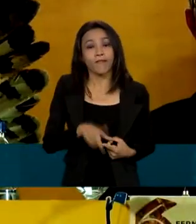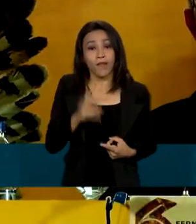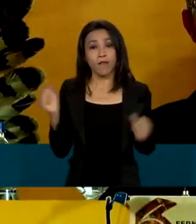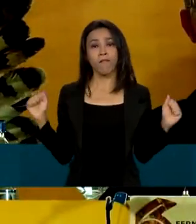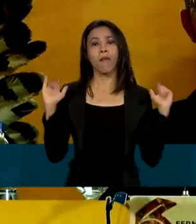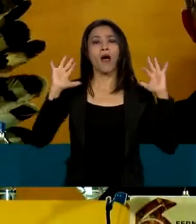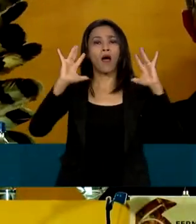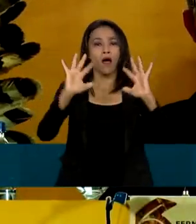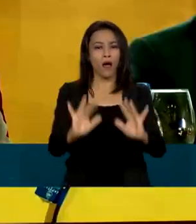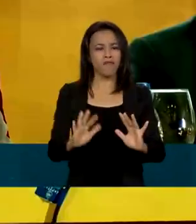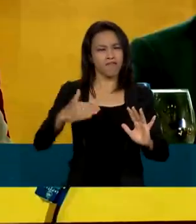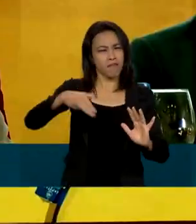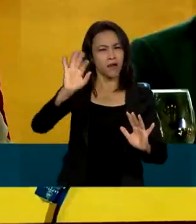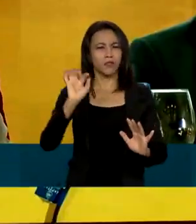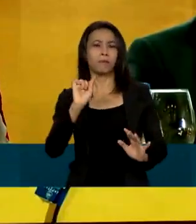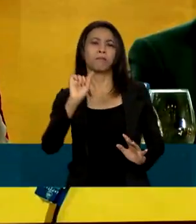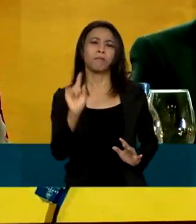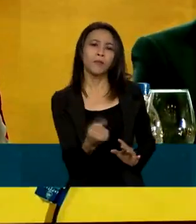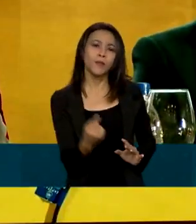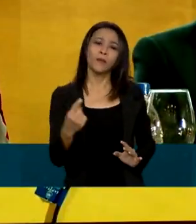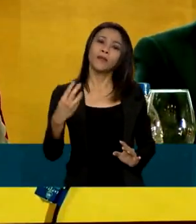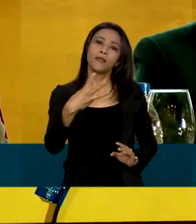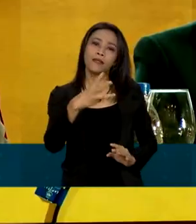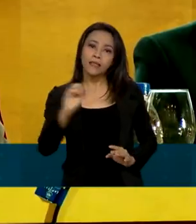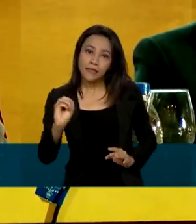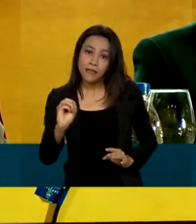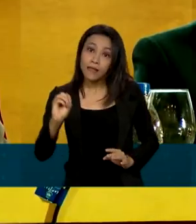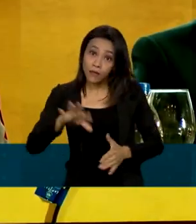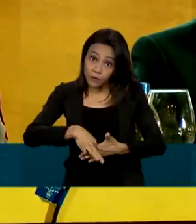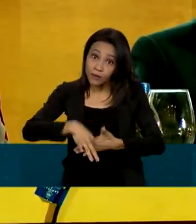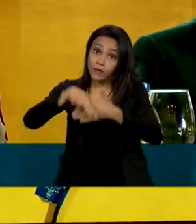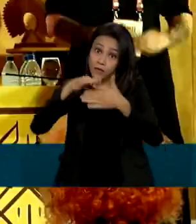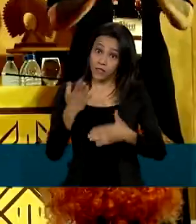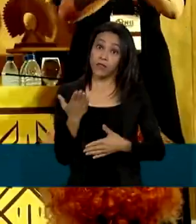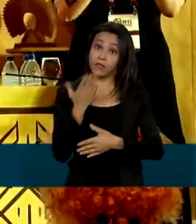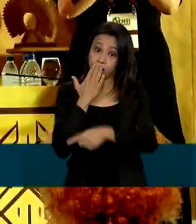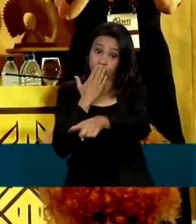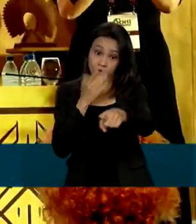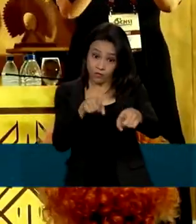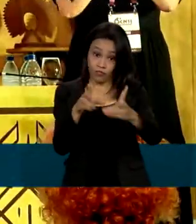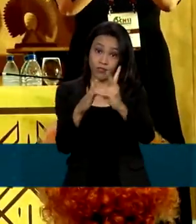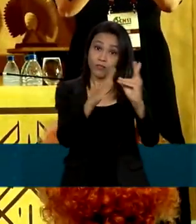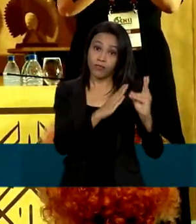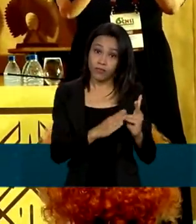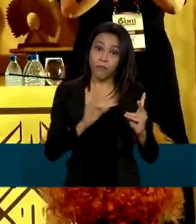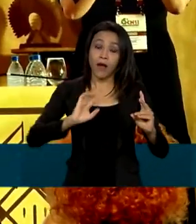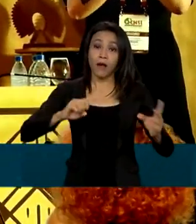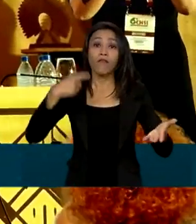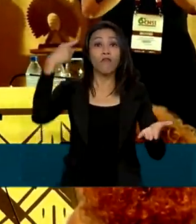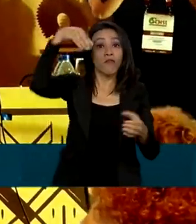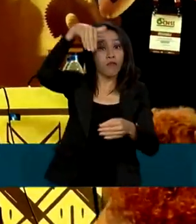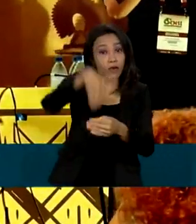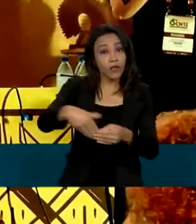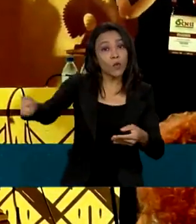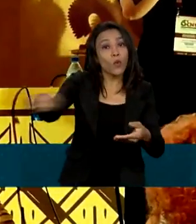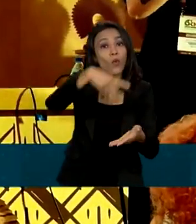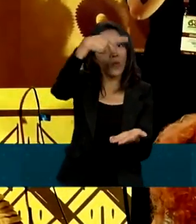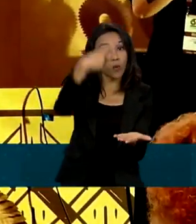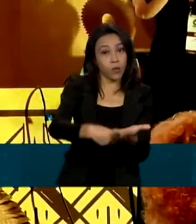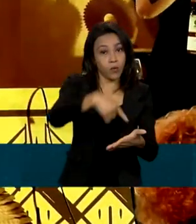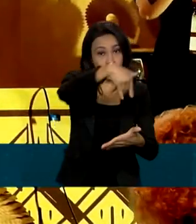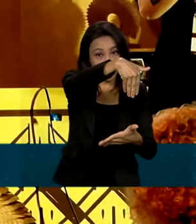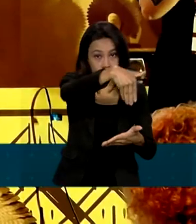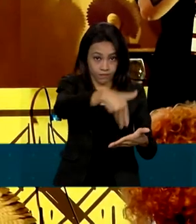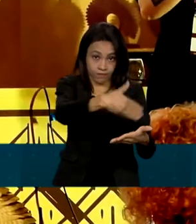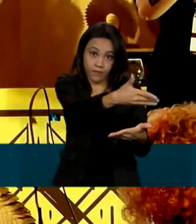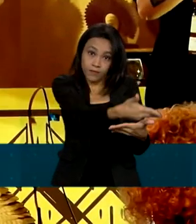conferência os mais de 1.300 representantes eleitos para votar o novo texto. O ministro da Saúde, Marcelo Queiroga, participou da